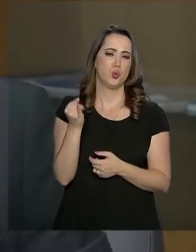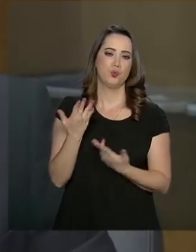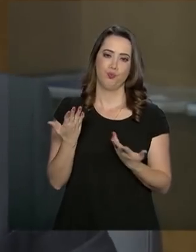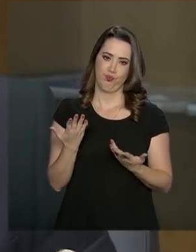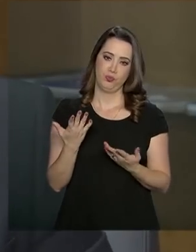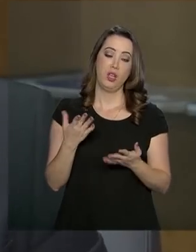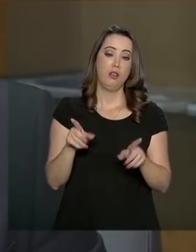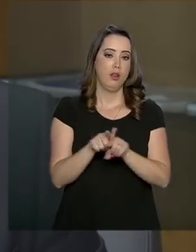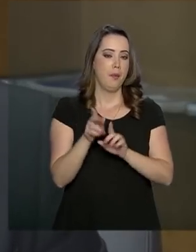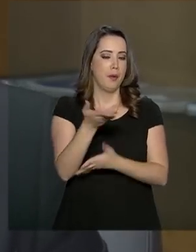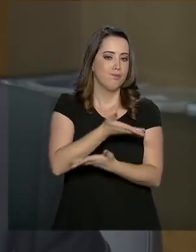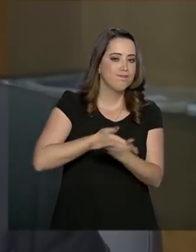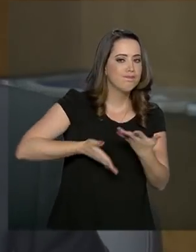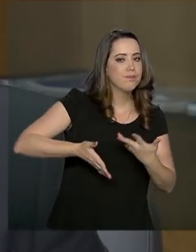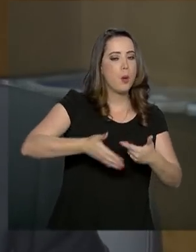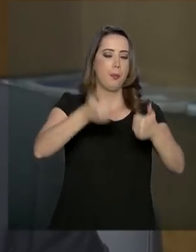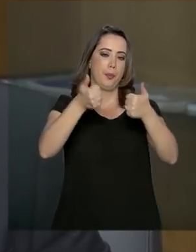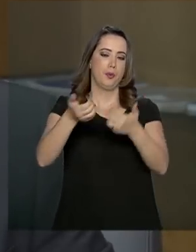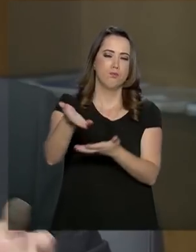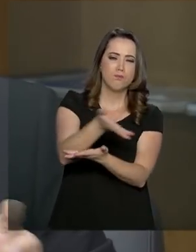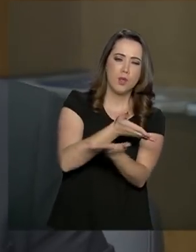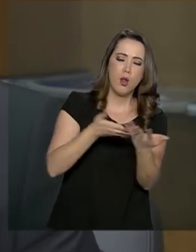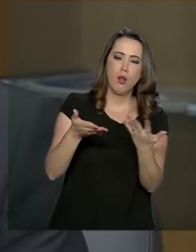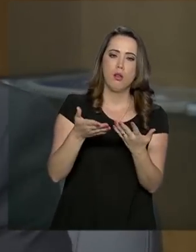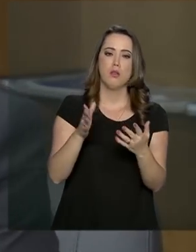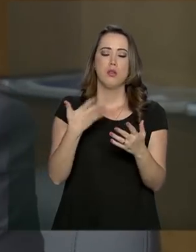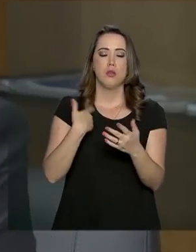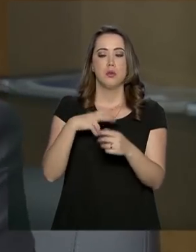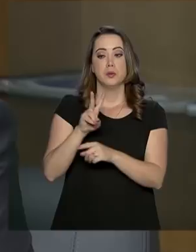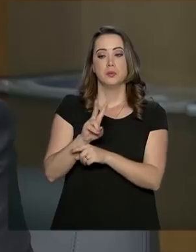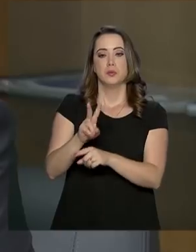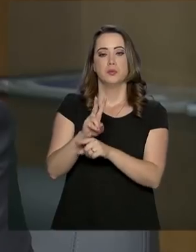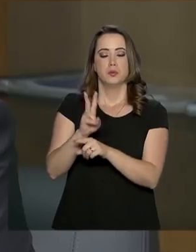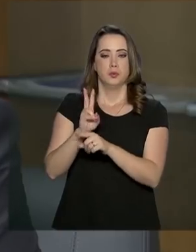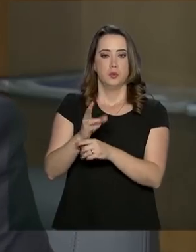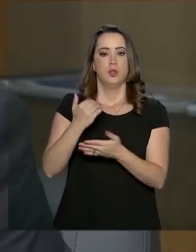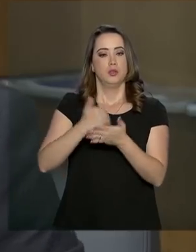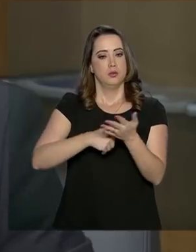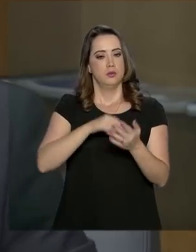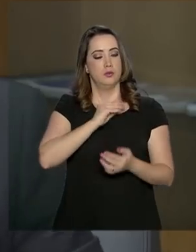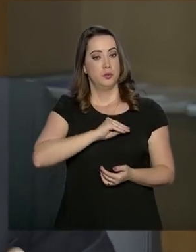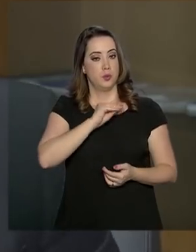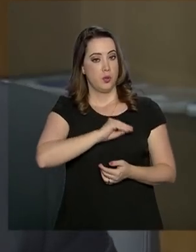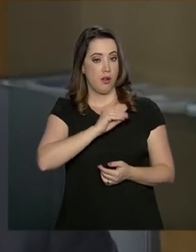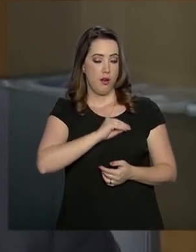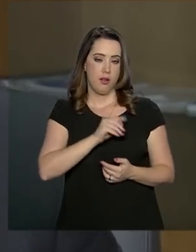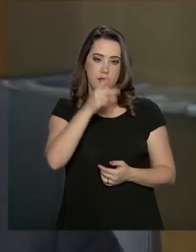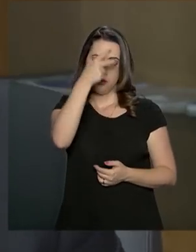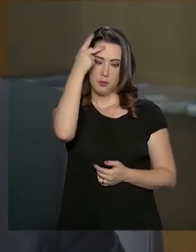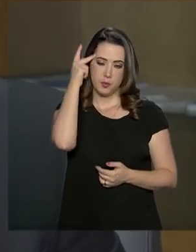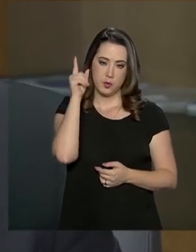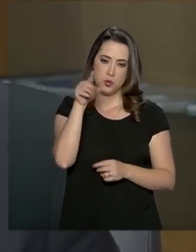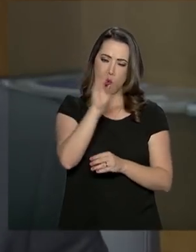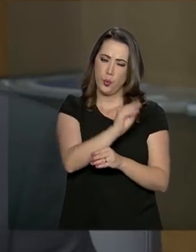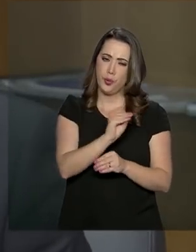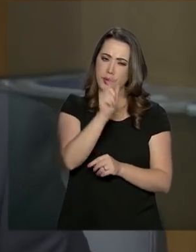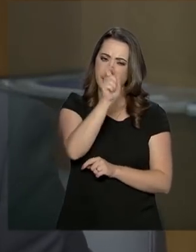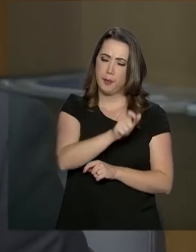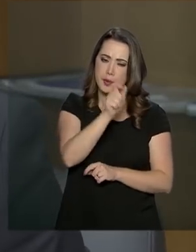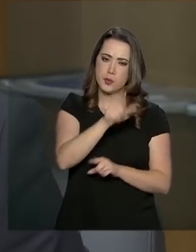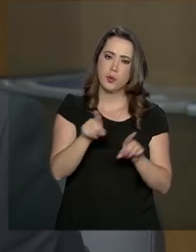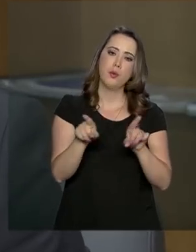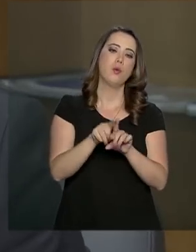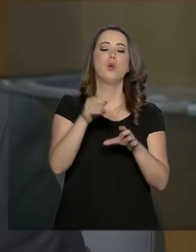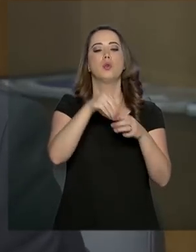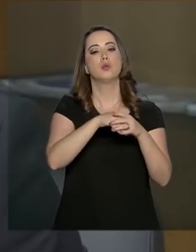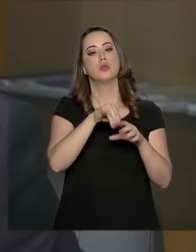fluxo do processo de consignação dos empréstimos na folha do INSS, preservando a informação do beneficiário